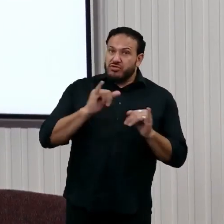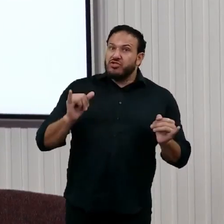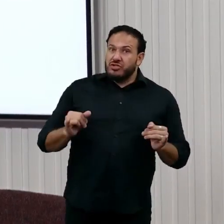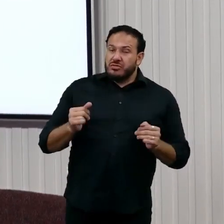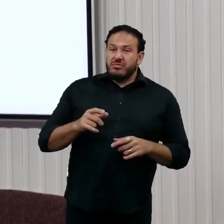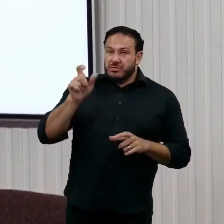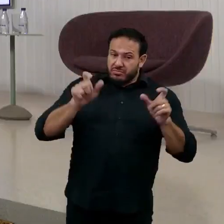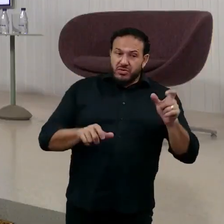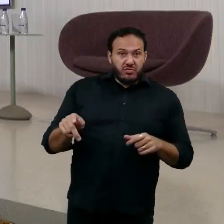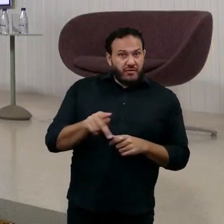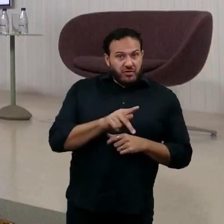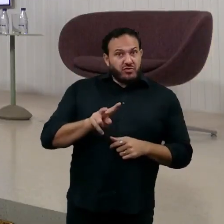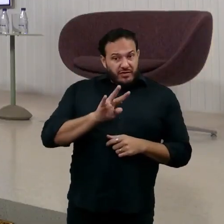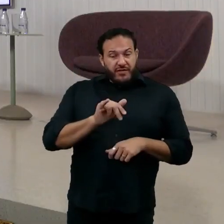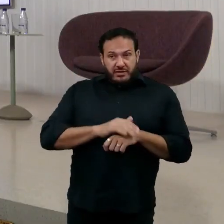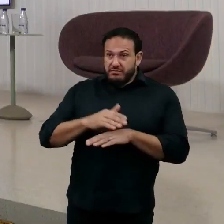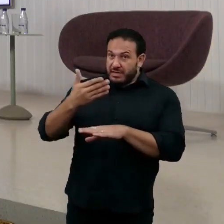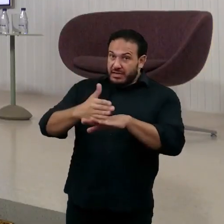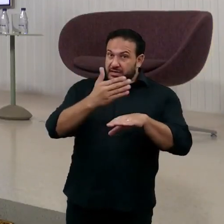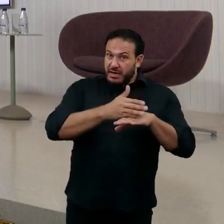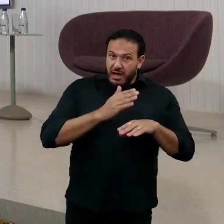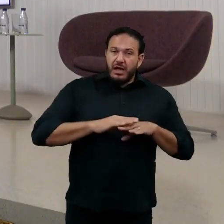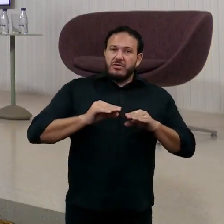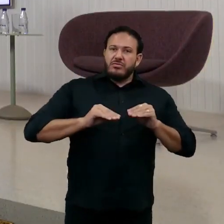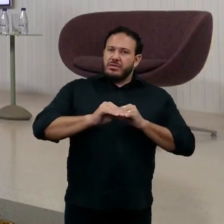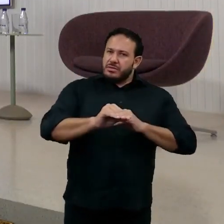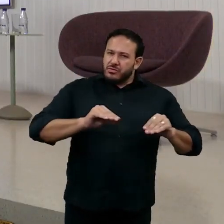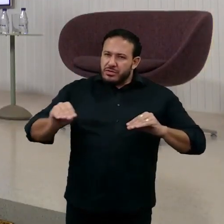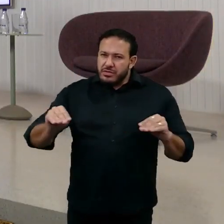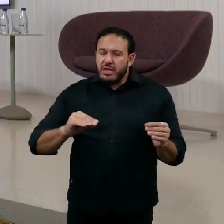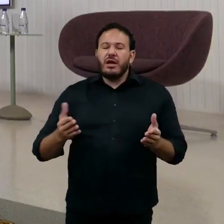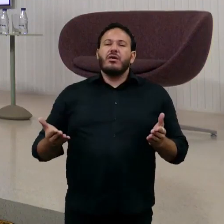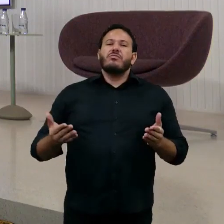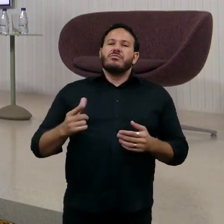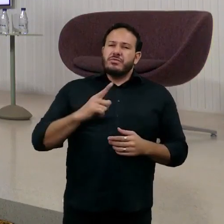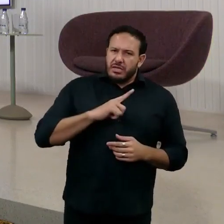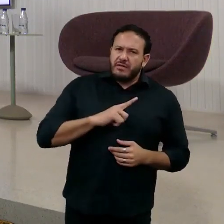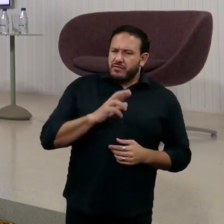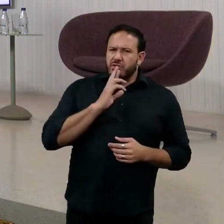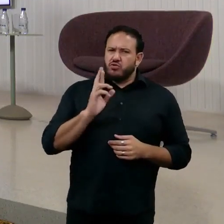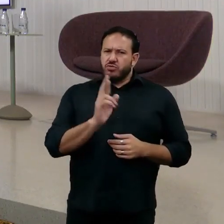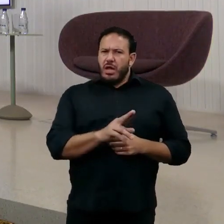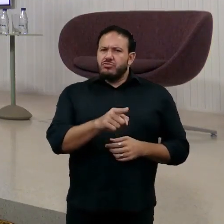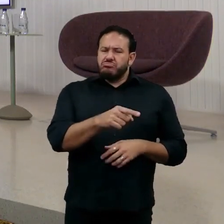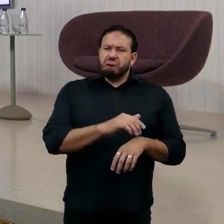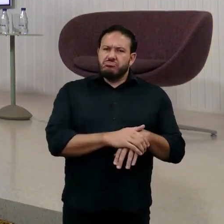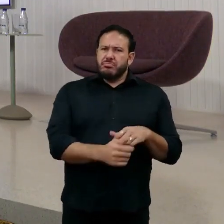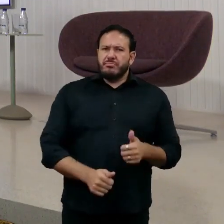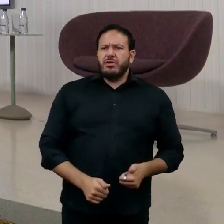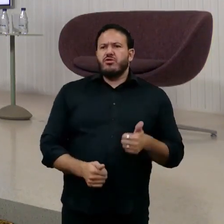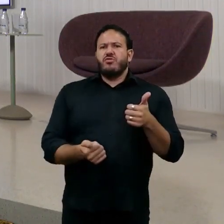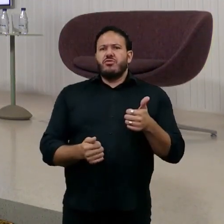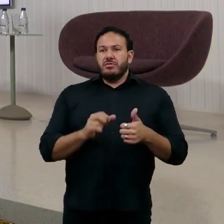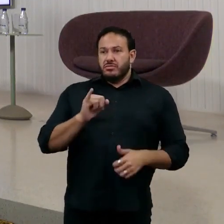treinados e a distribuição de baixo para cima teve resultados muito melhores e aí se você tiver